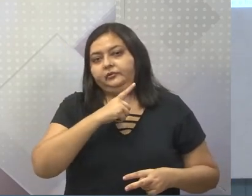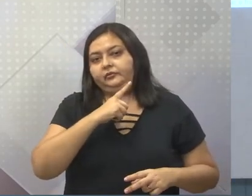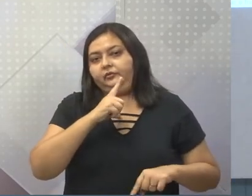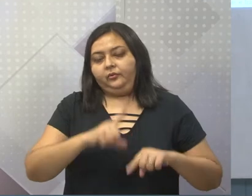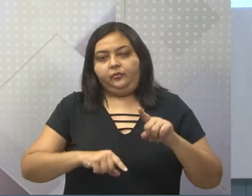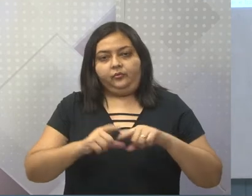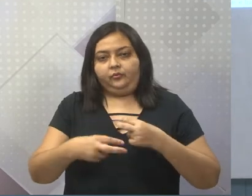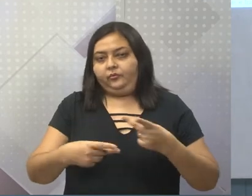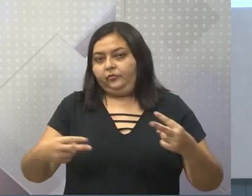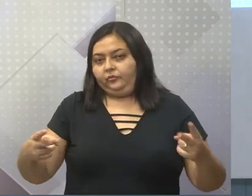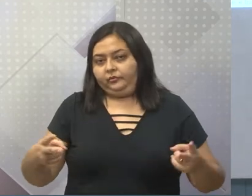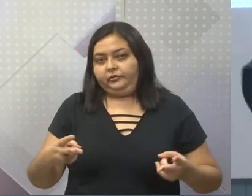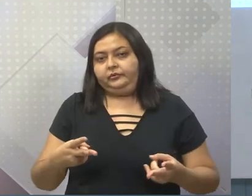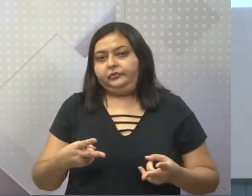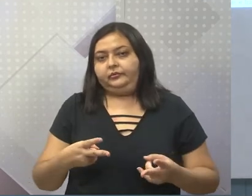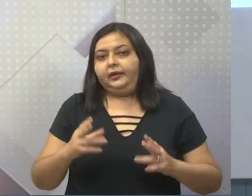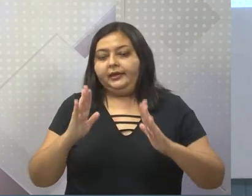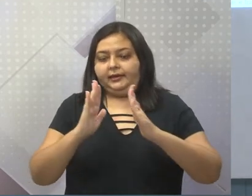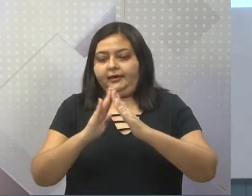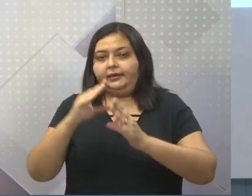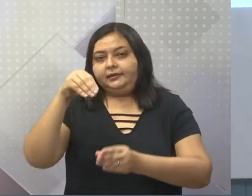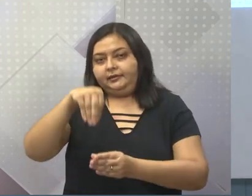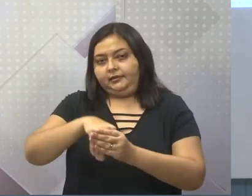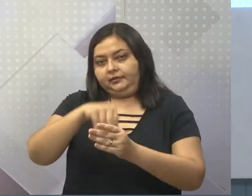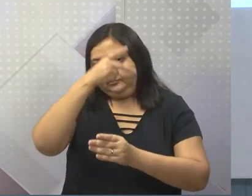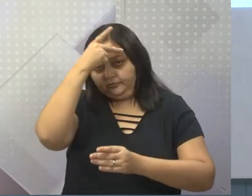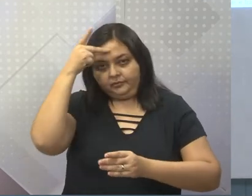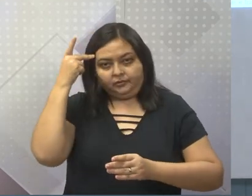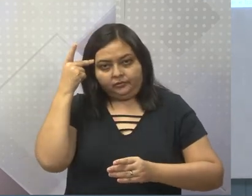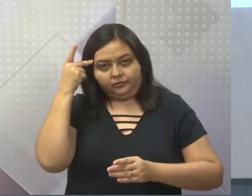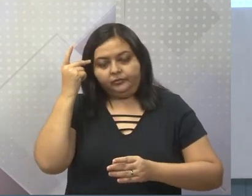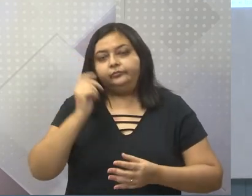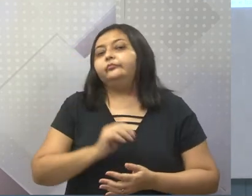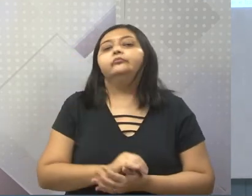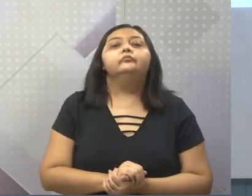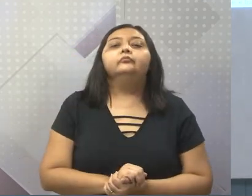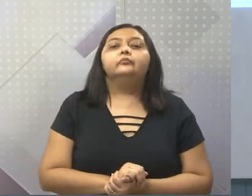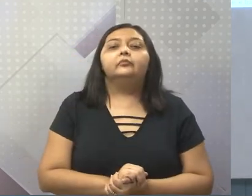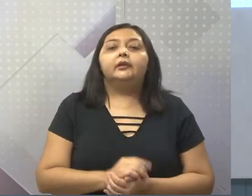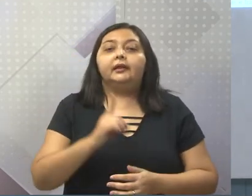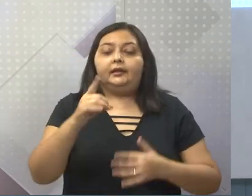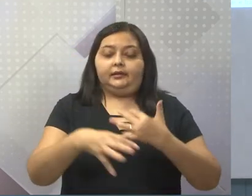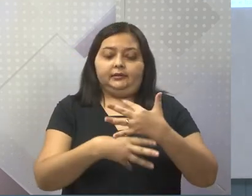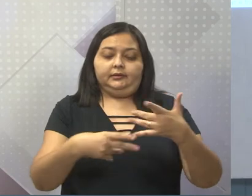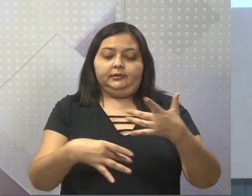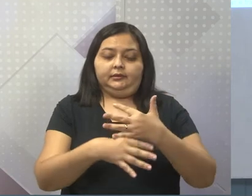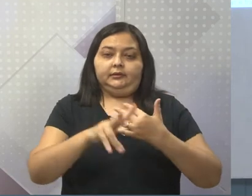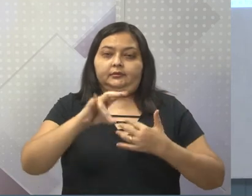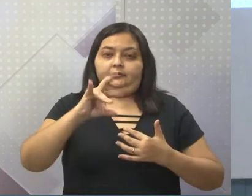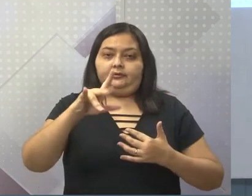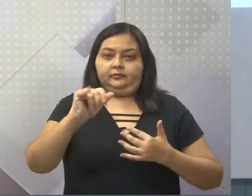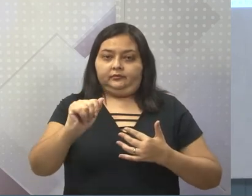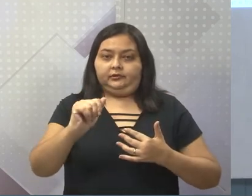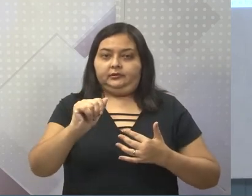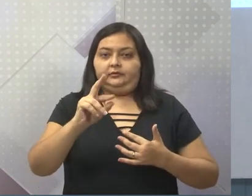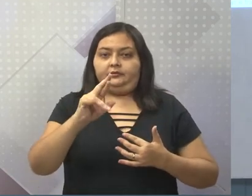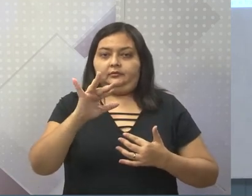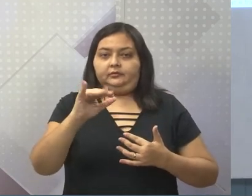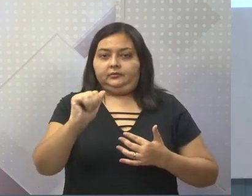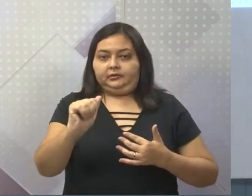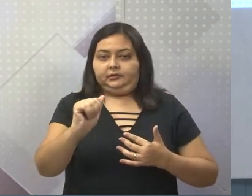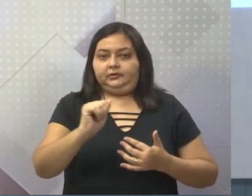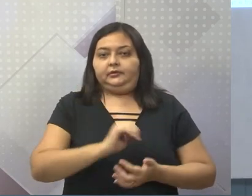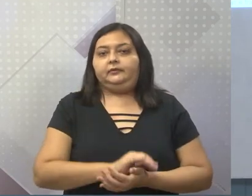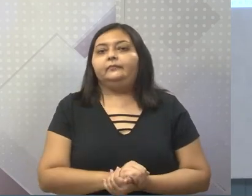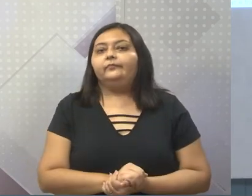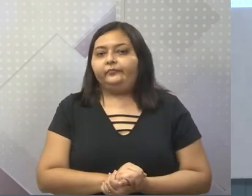determinado ponto da história, nesse contexto aí da cidade de Vila Rica e nessa situação, que a gente